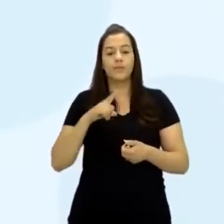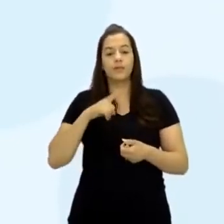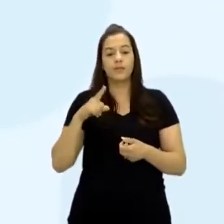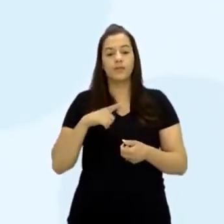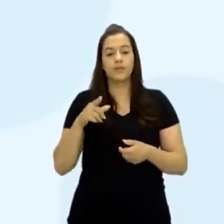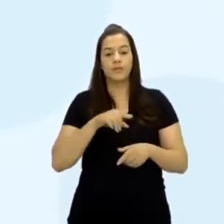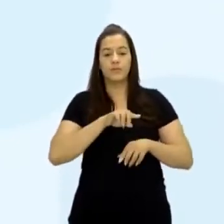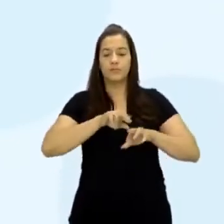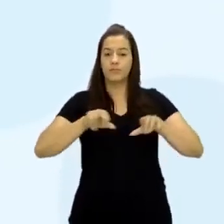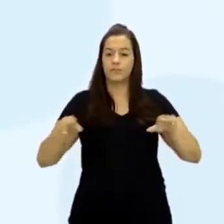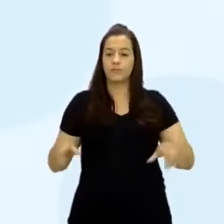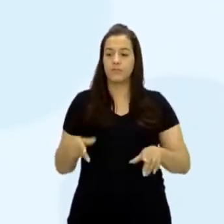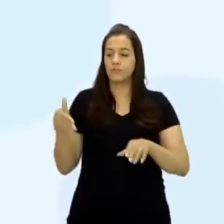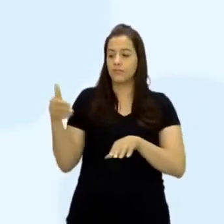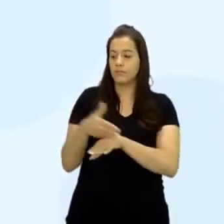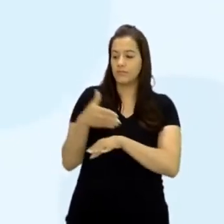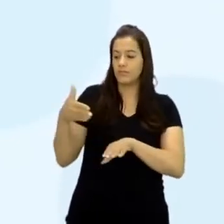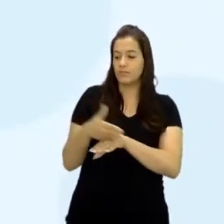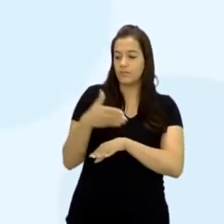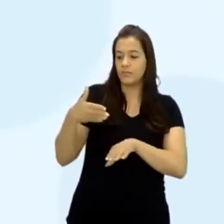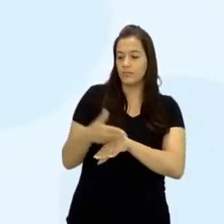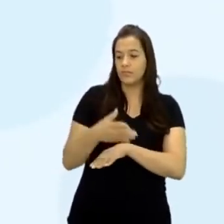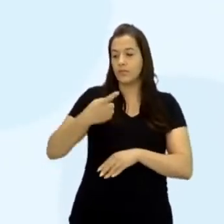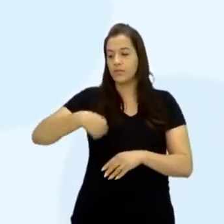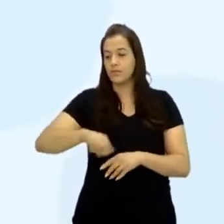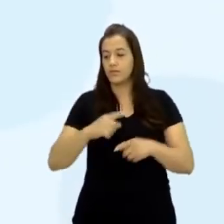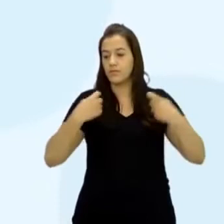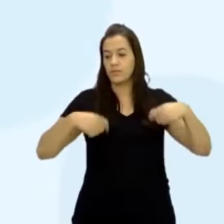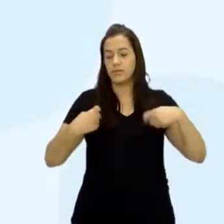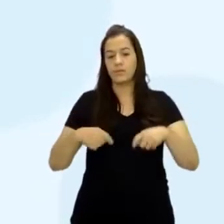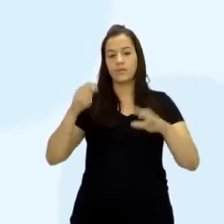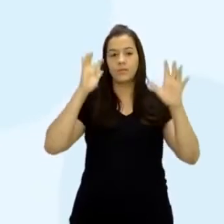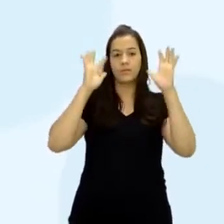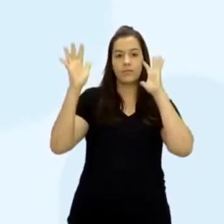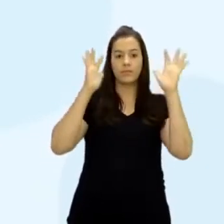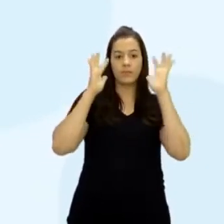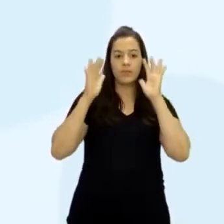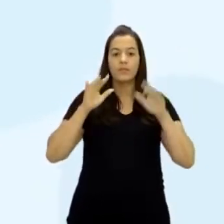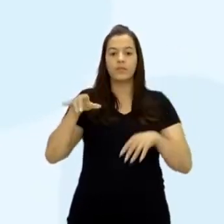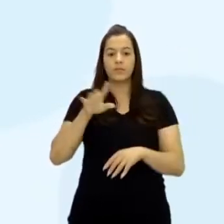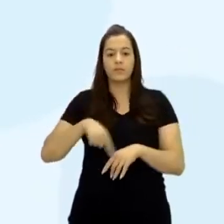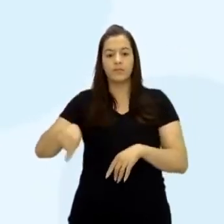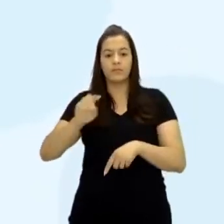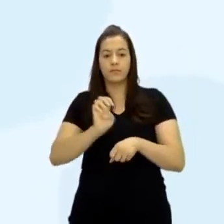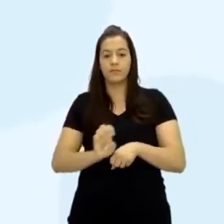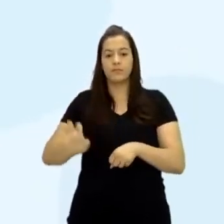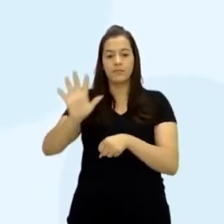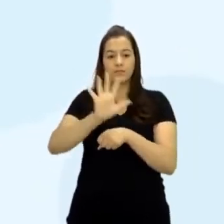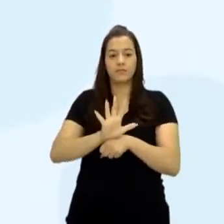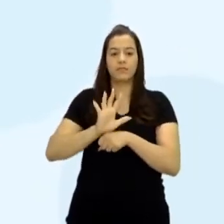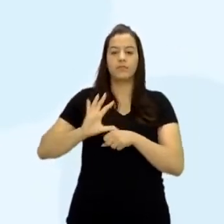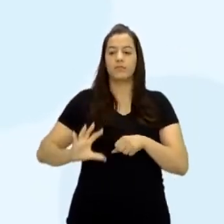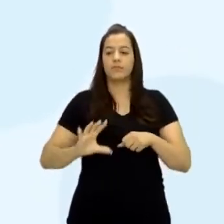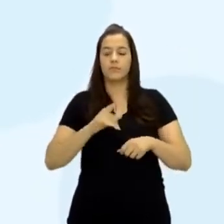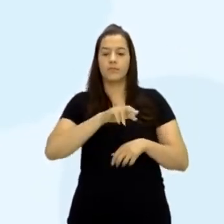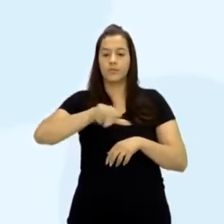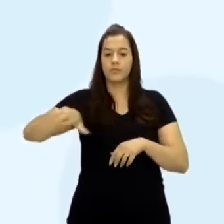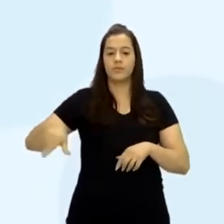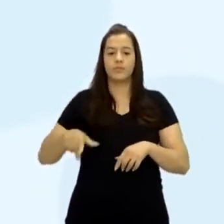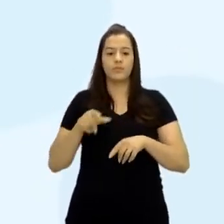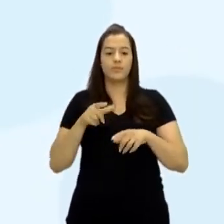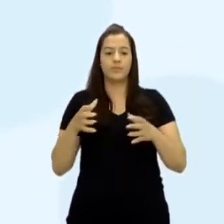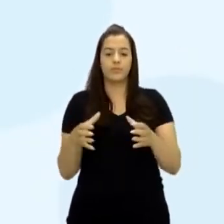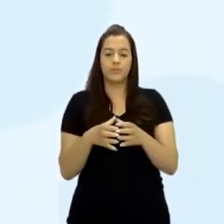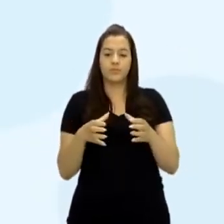tem povos germânicos chegando, mas a gente precisa pensar também que o Império Romano, ele estava tomando terras de outros povos, né? Então,